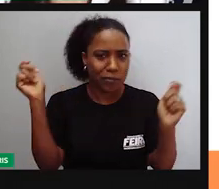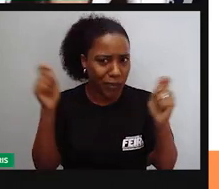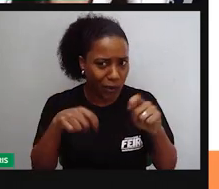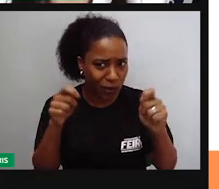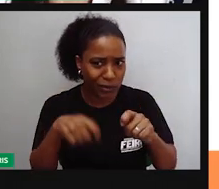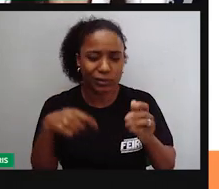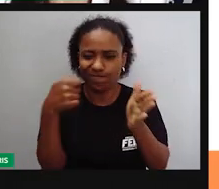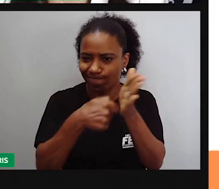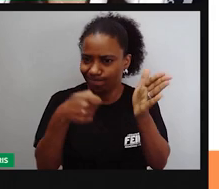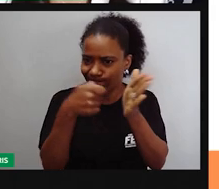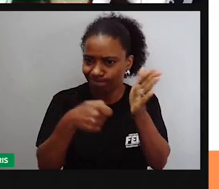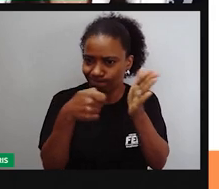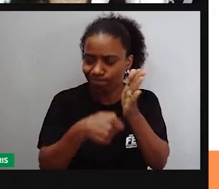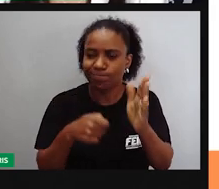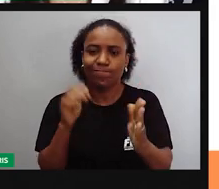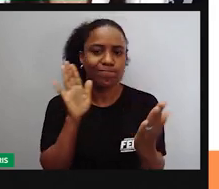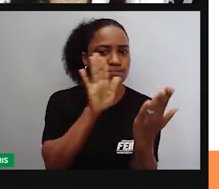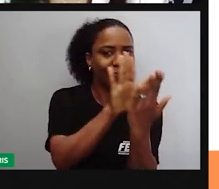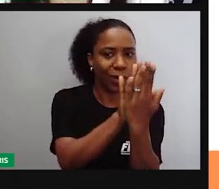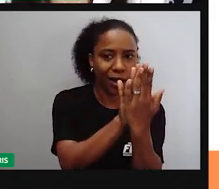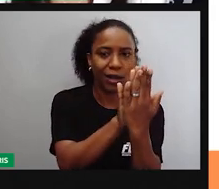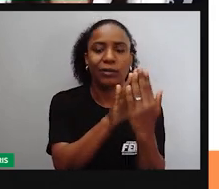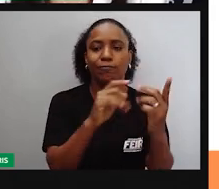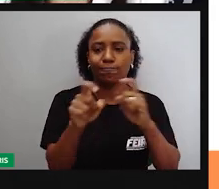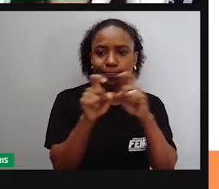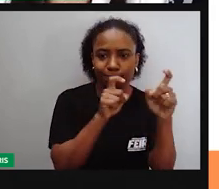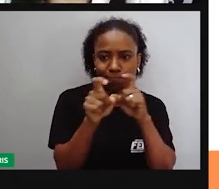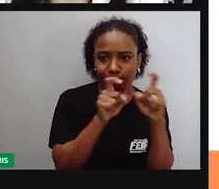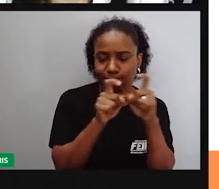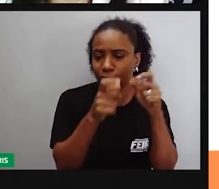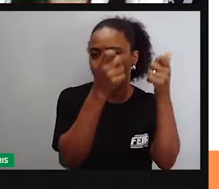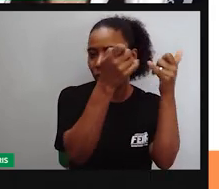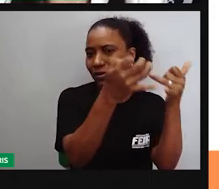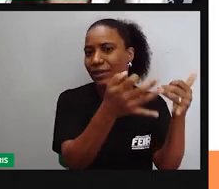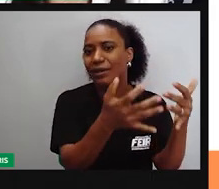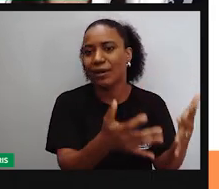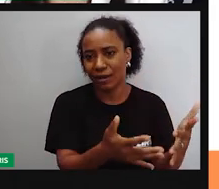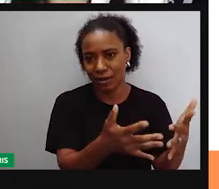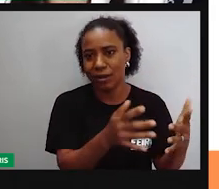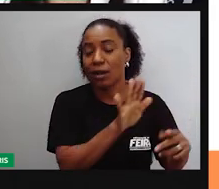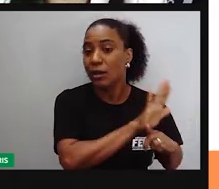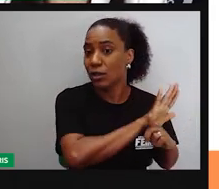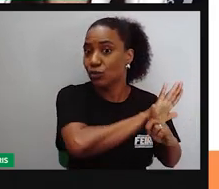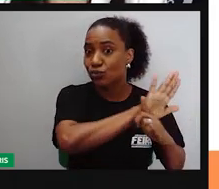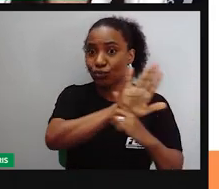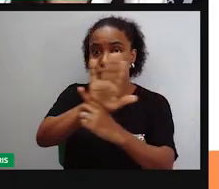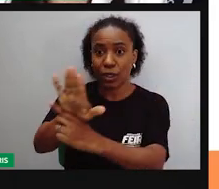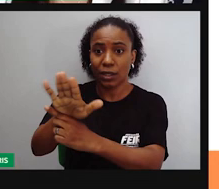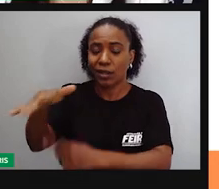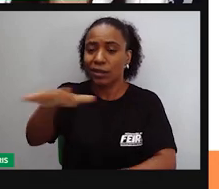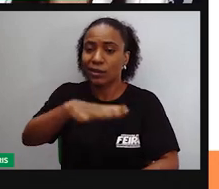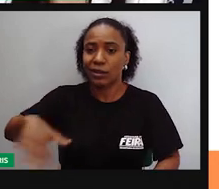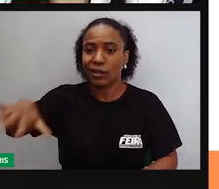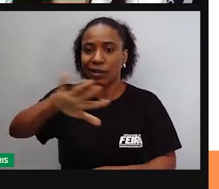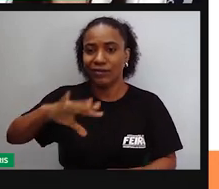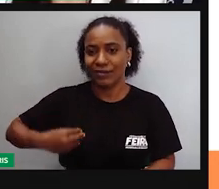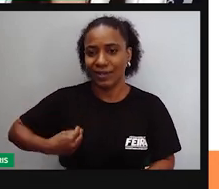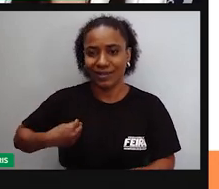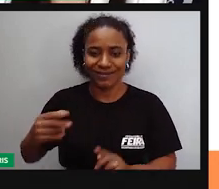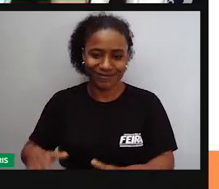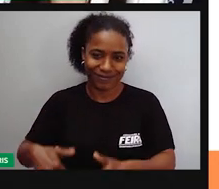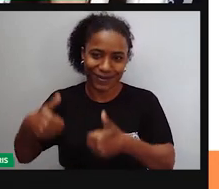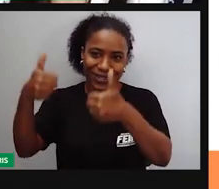as pessoas certas, né? Para que as providências sejam tomadas. E as condições de vida da população possam melhorar.